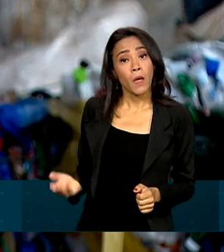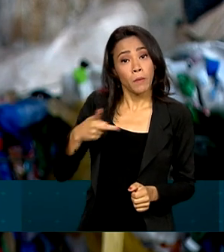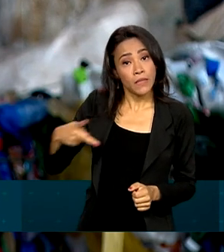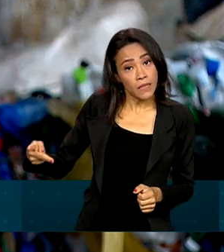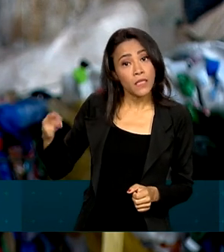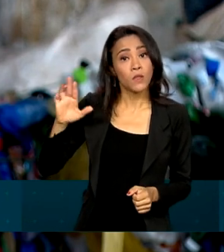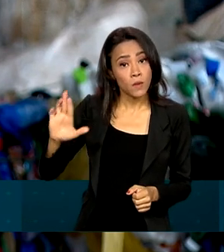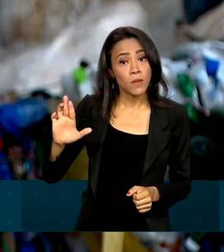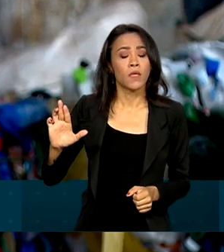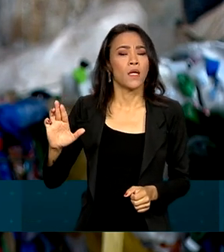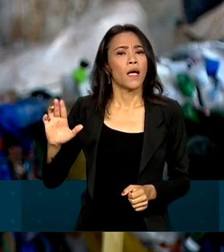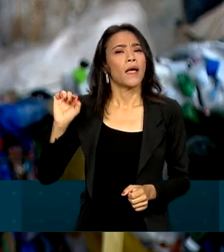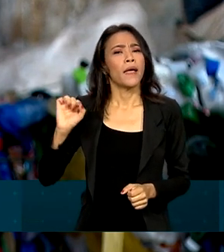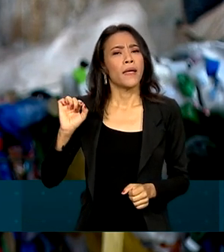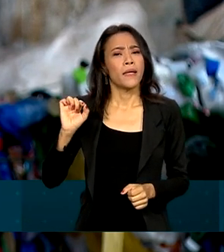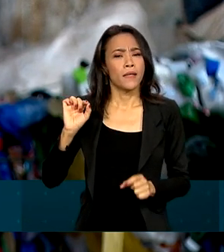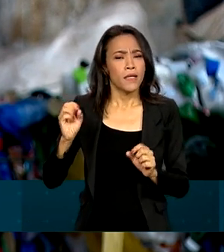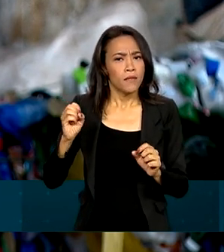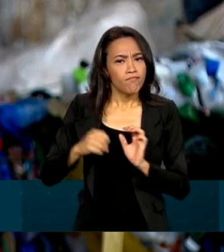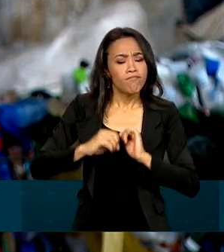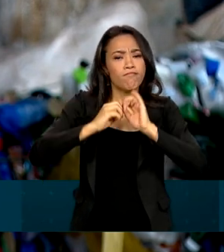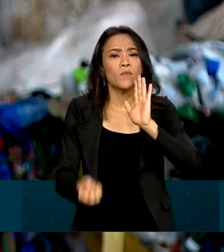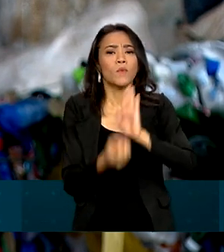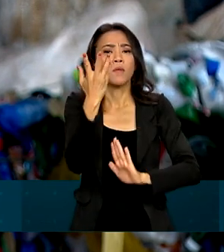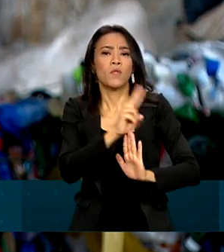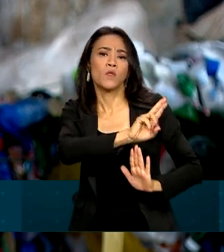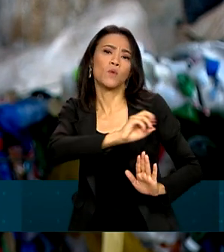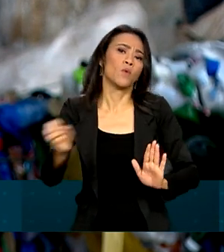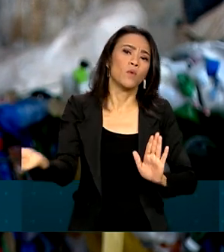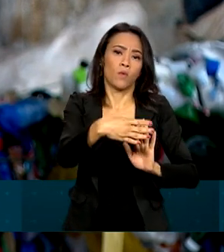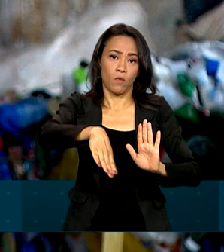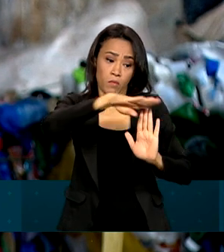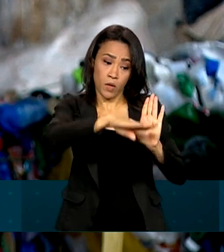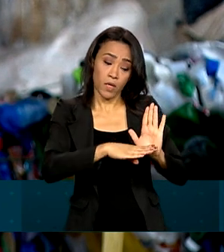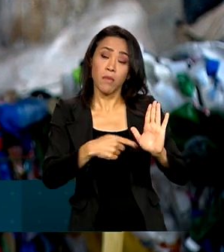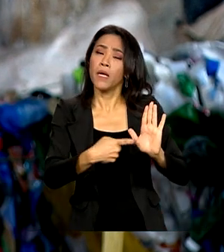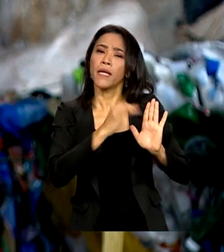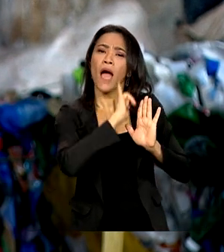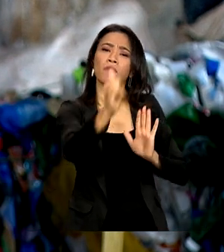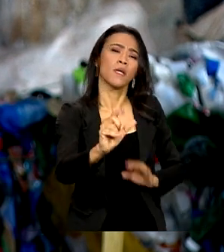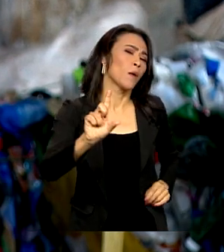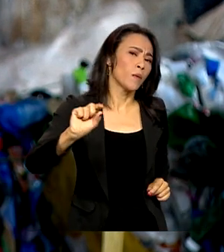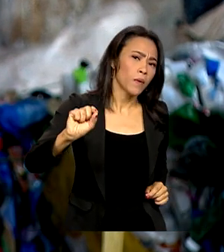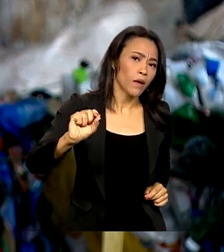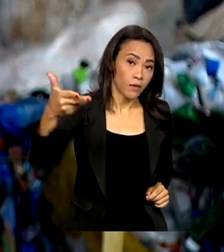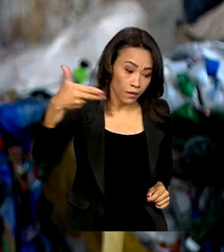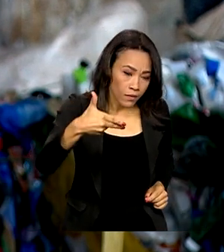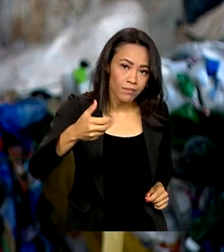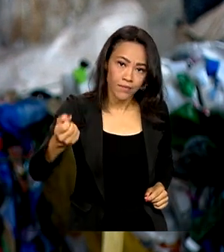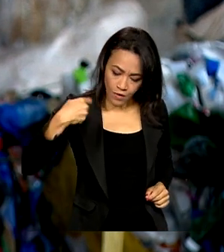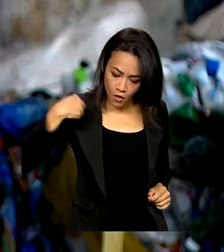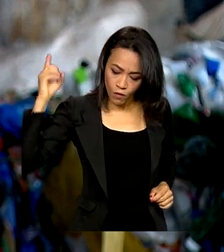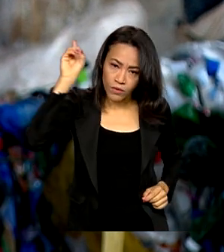esse lançamento, esse novo programa, ele traz uma mensagem com isso. Ele fala, está aqui, estou